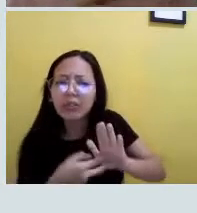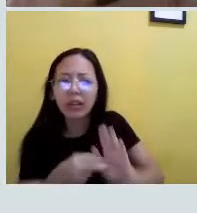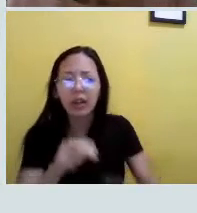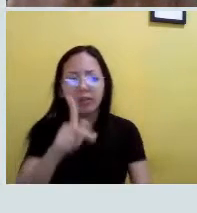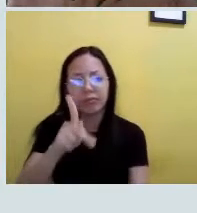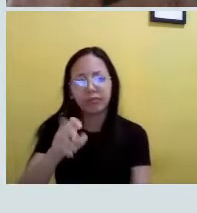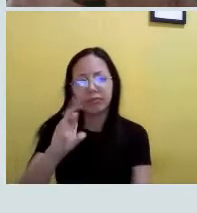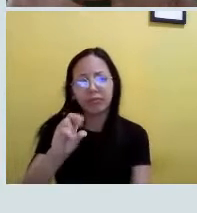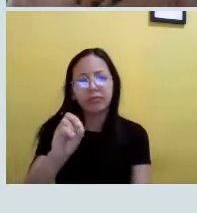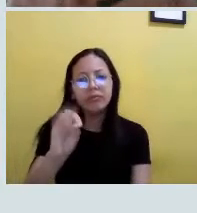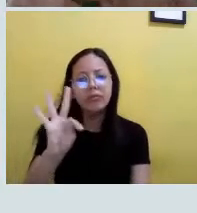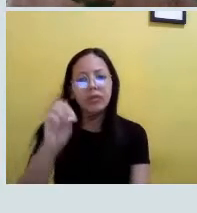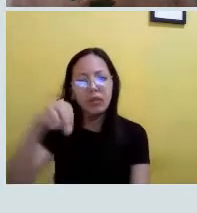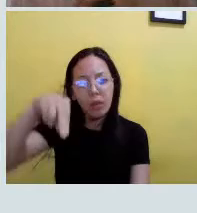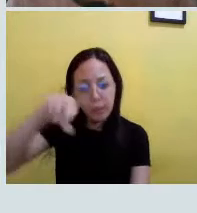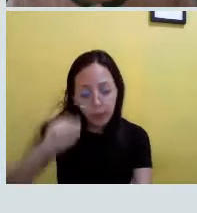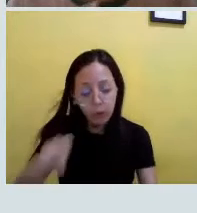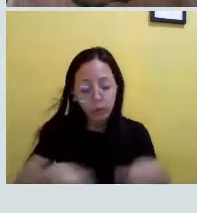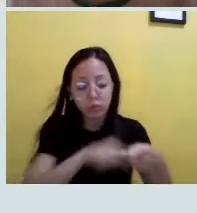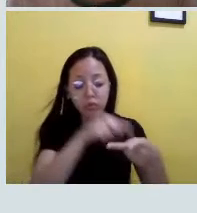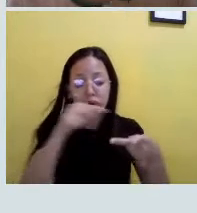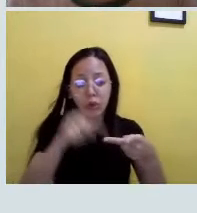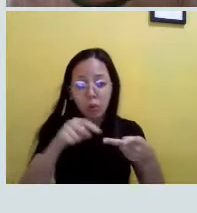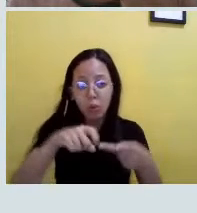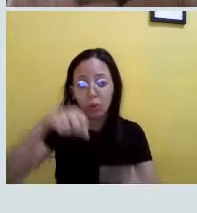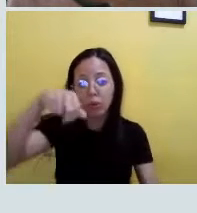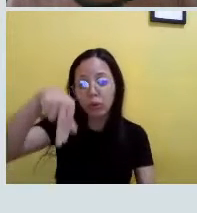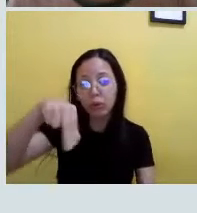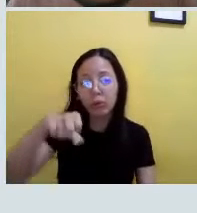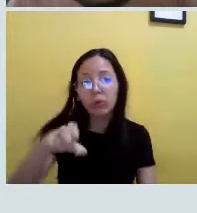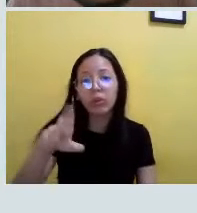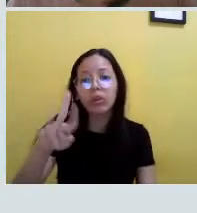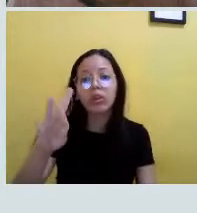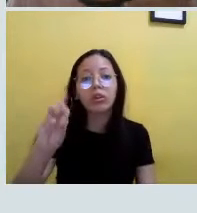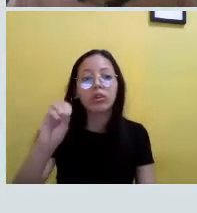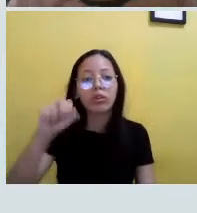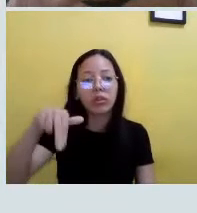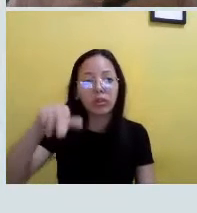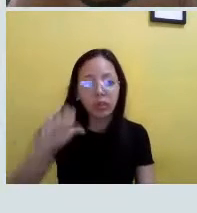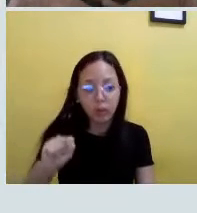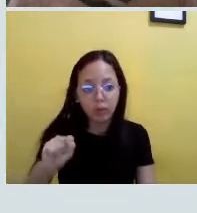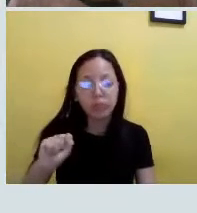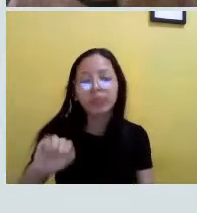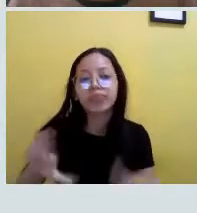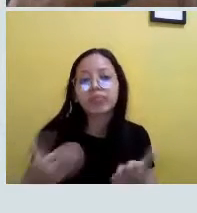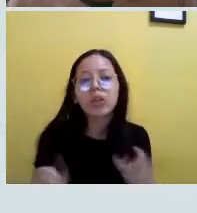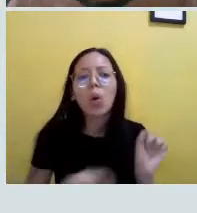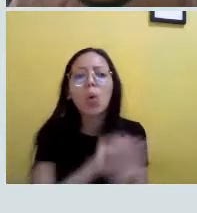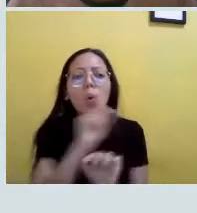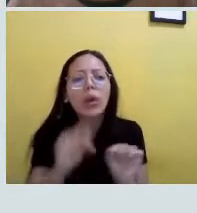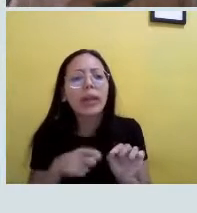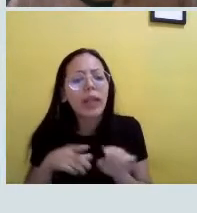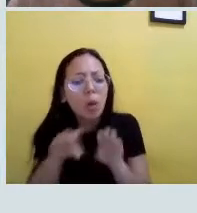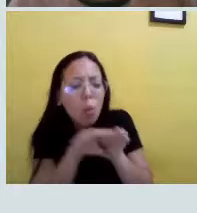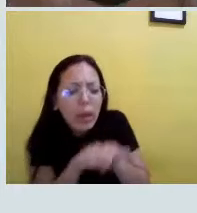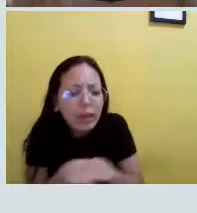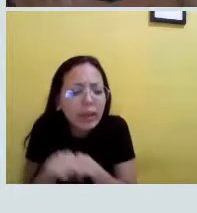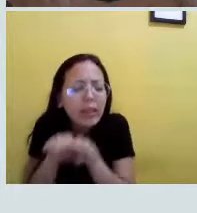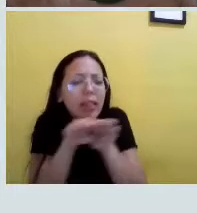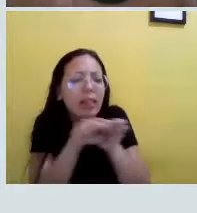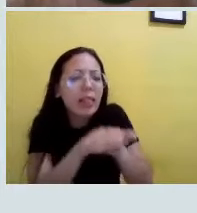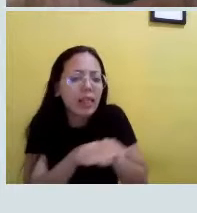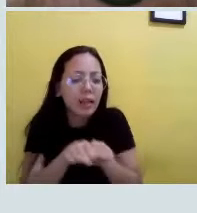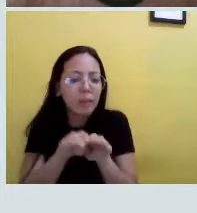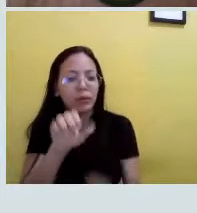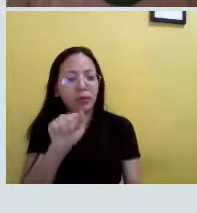tá? E elas vão estabelecer o equilíbrio dessa minha molécula, desse meu... dessa minha molécula não, desse meu elemento, desse meu átomo.